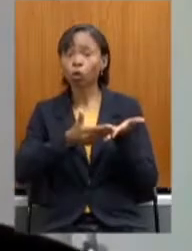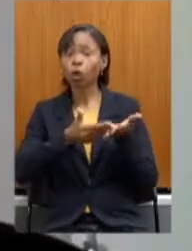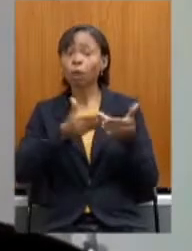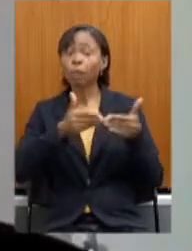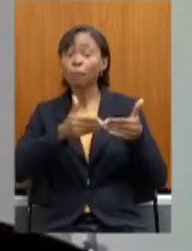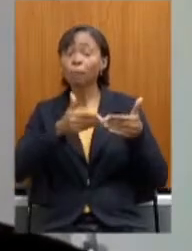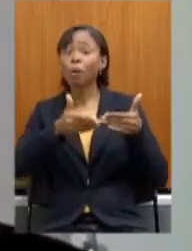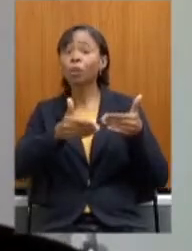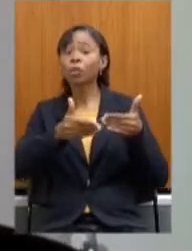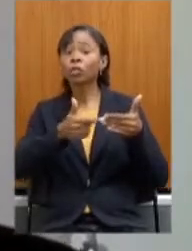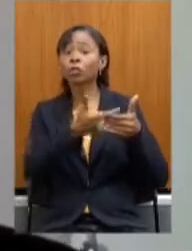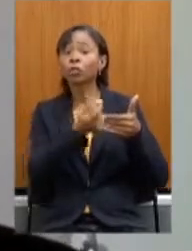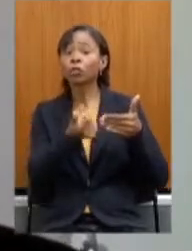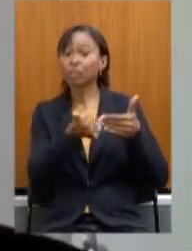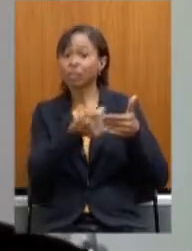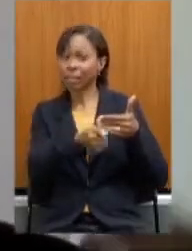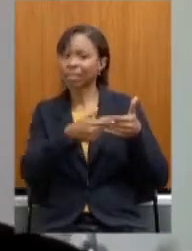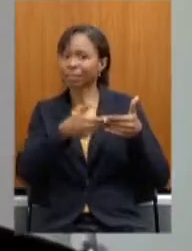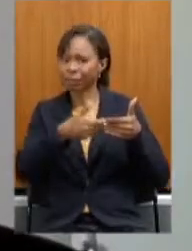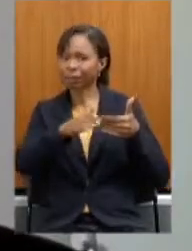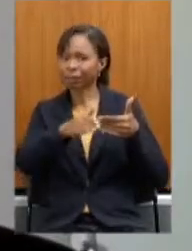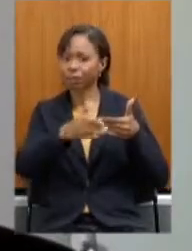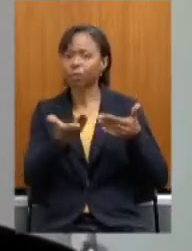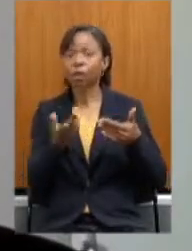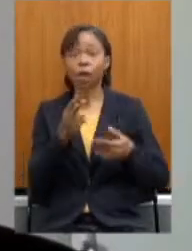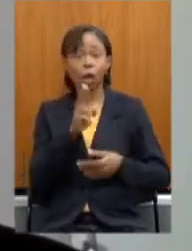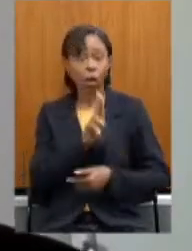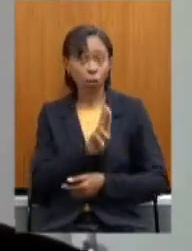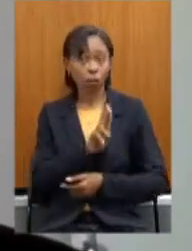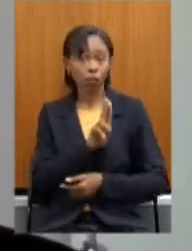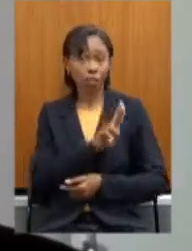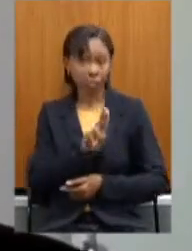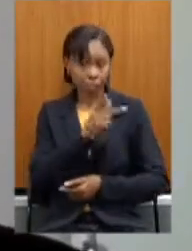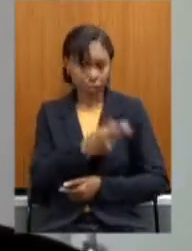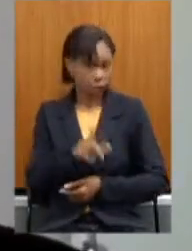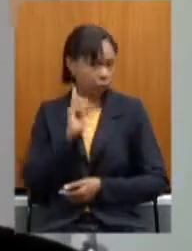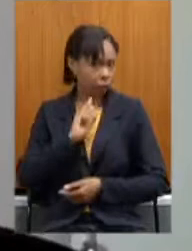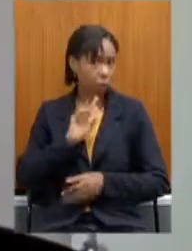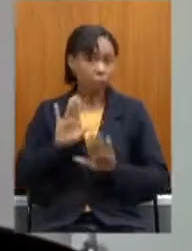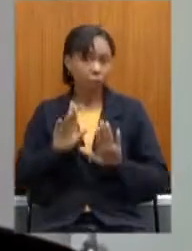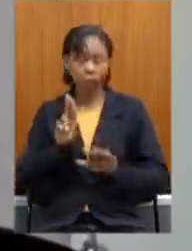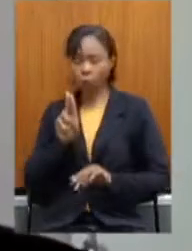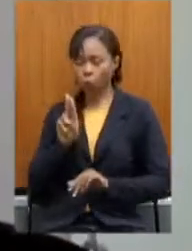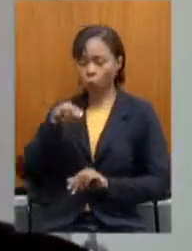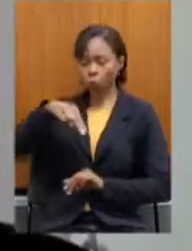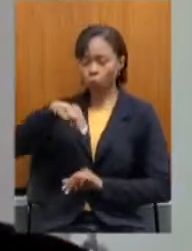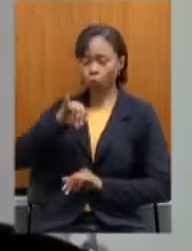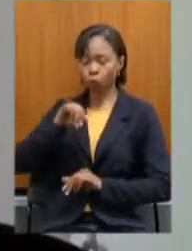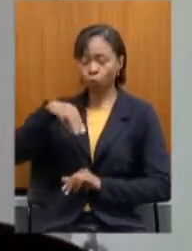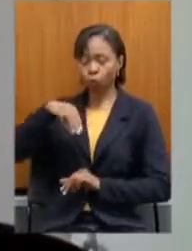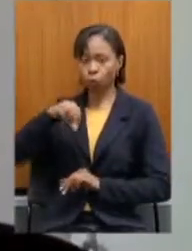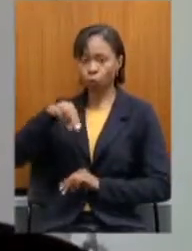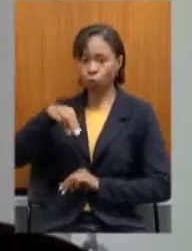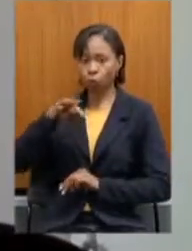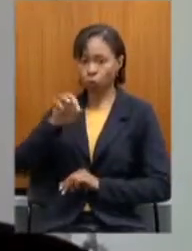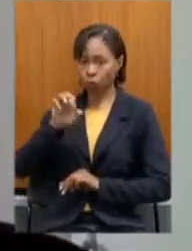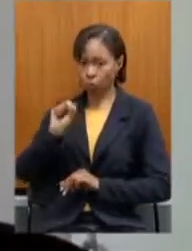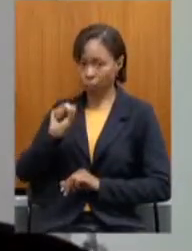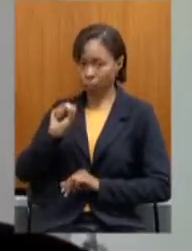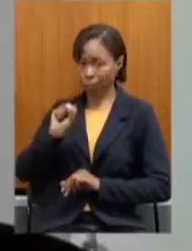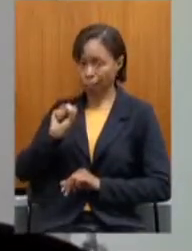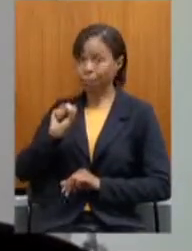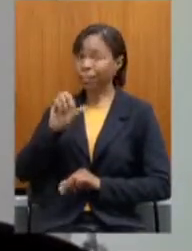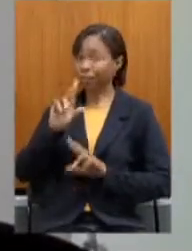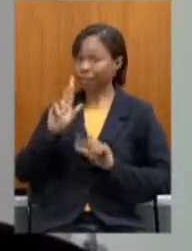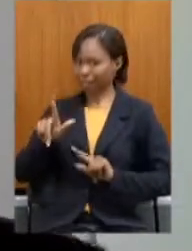Universidade do Estado de Minas Gerais. A Universidade Unimontes tem um perfil diferente, tem a maior parte dos seus professores